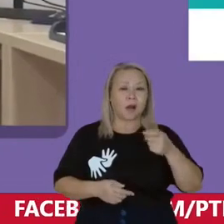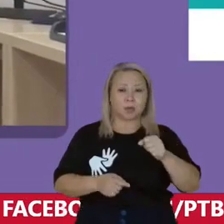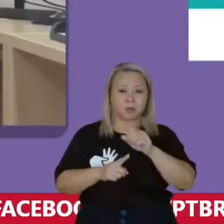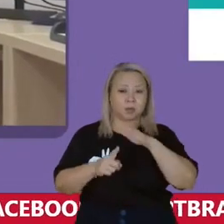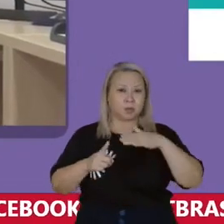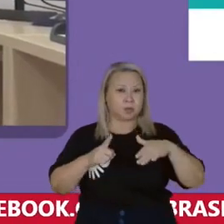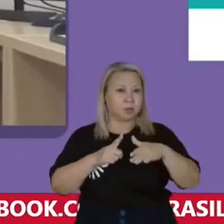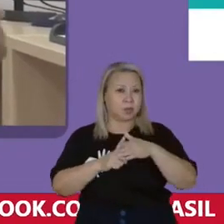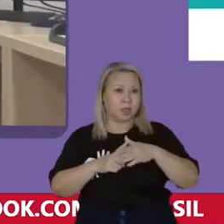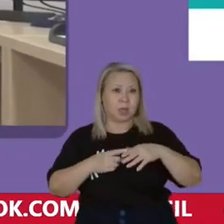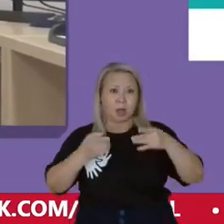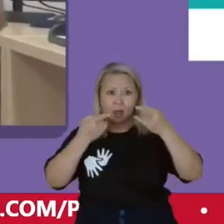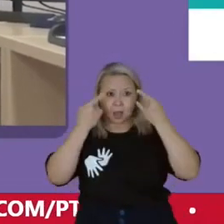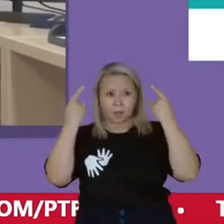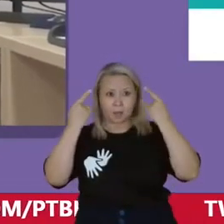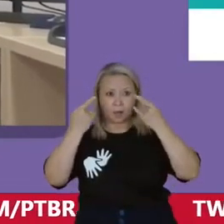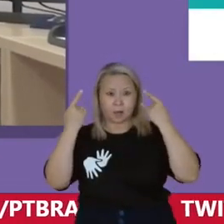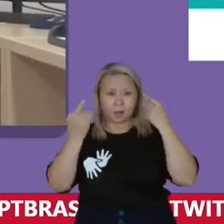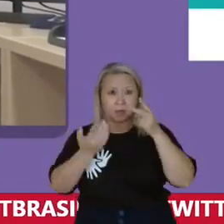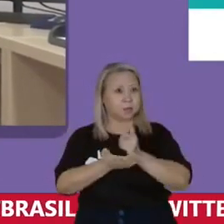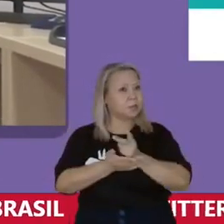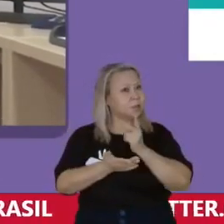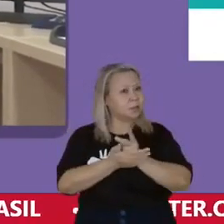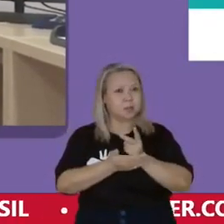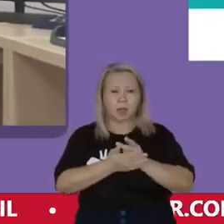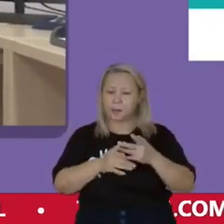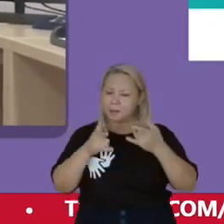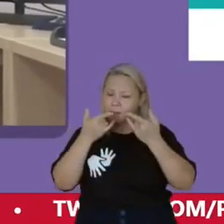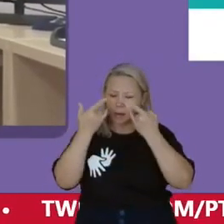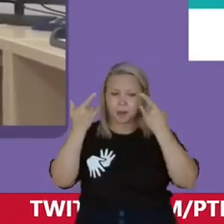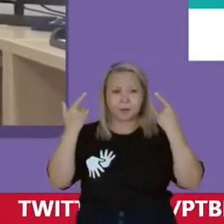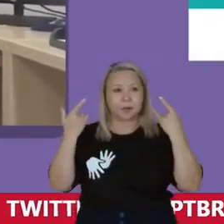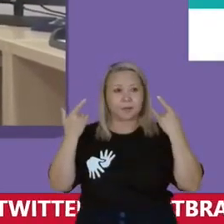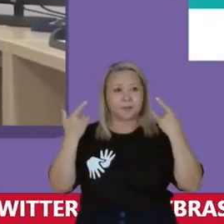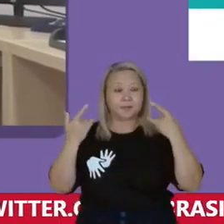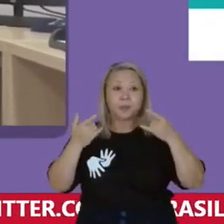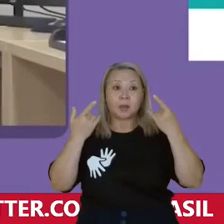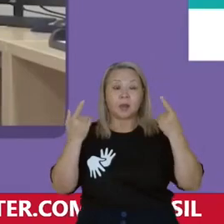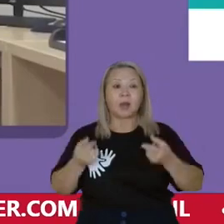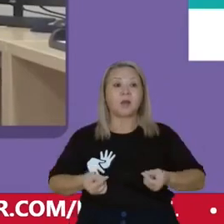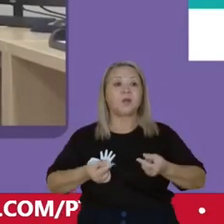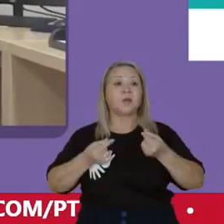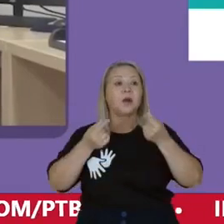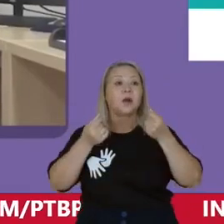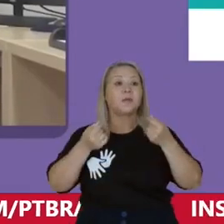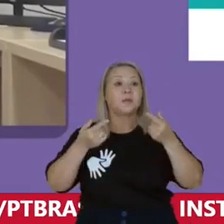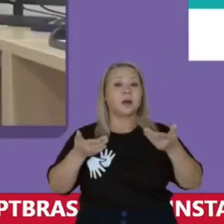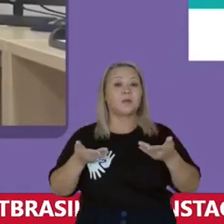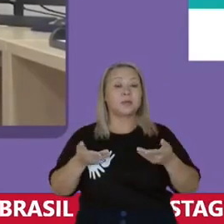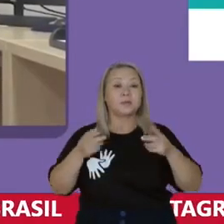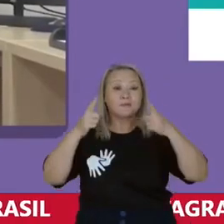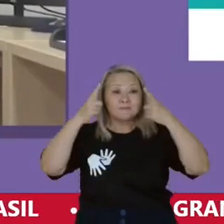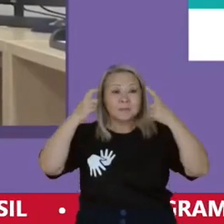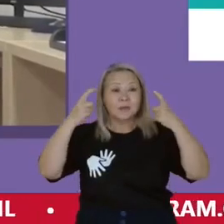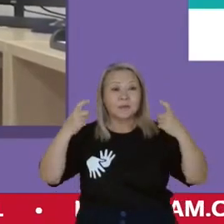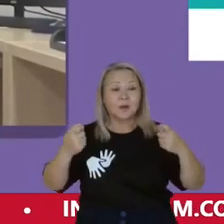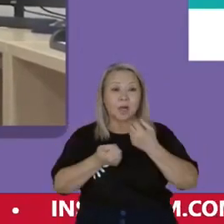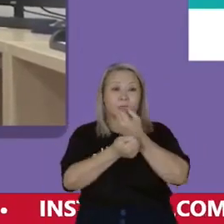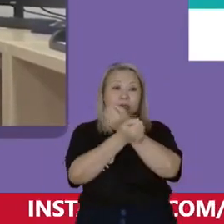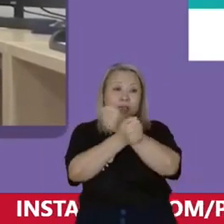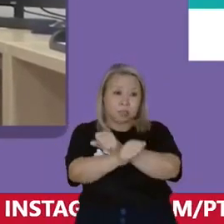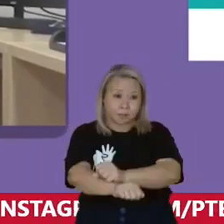sociedade capitalista Mas ela sempre foi capitalista E o capital dela foi em cima da violência Da